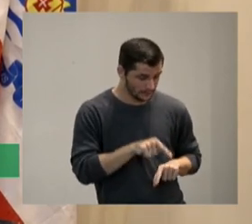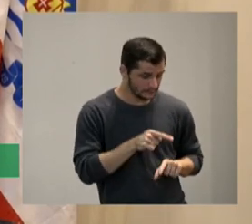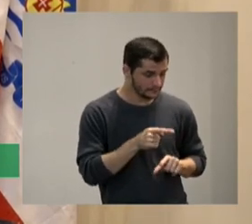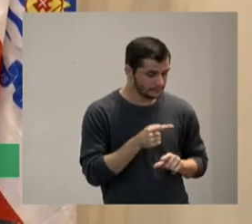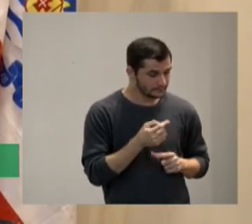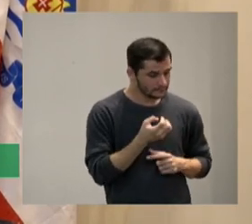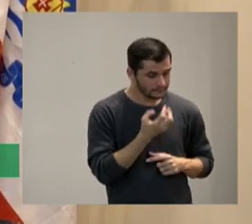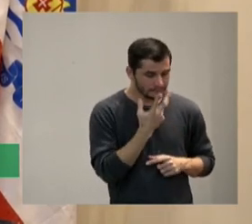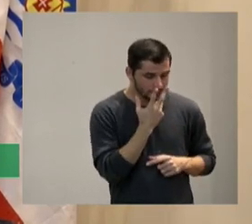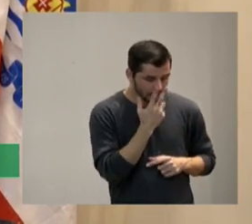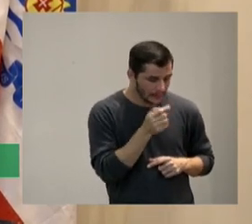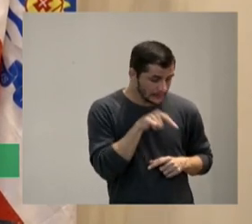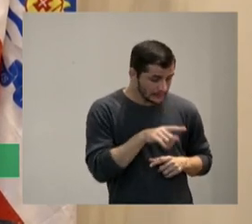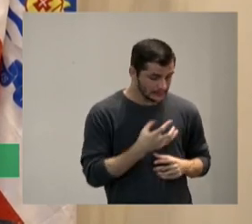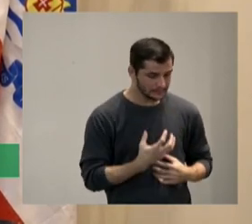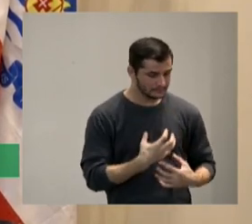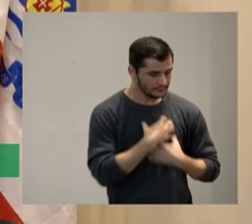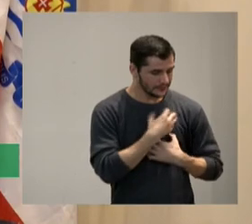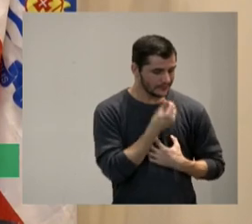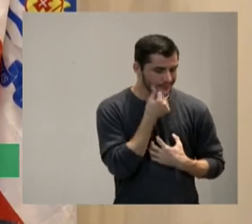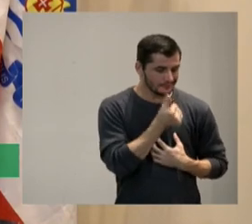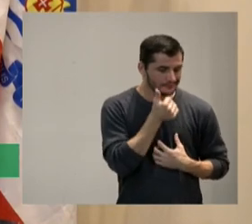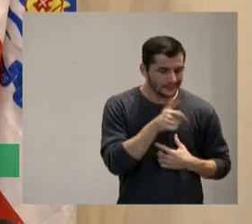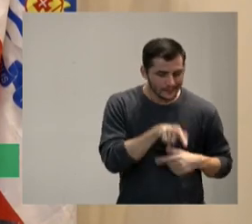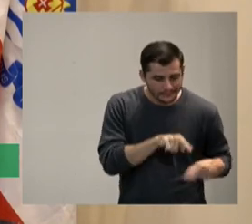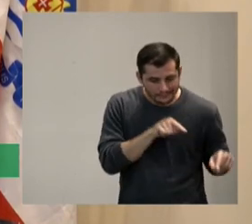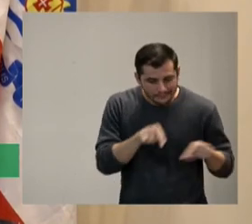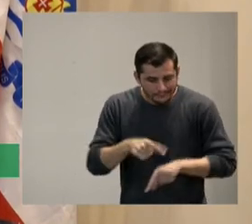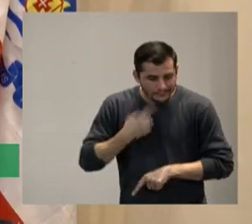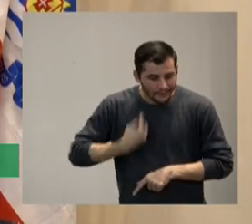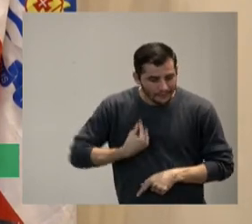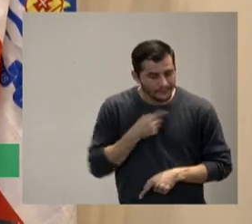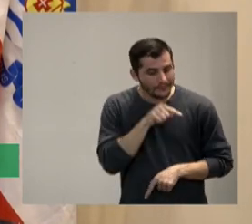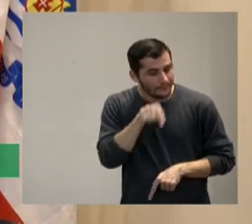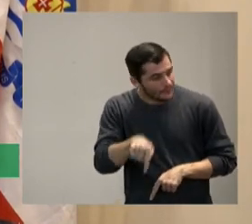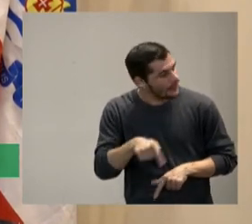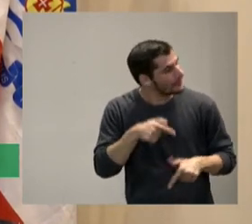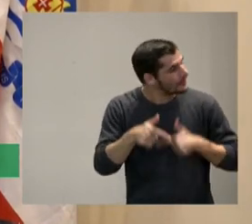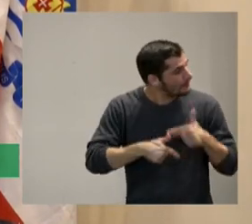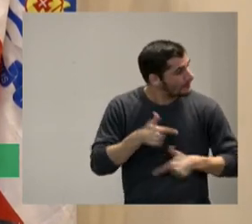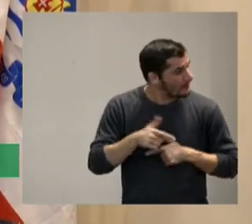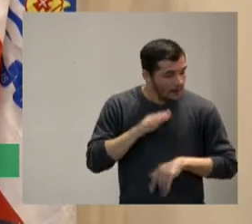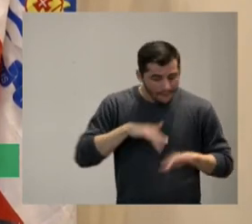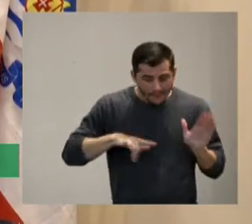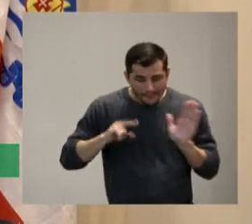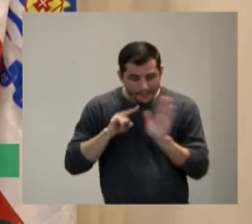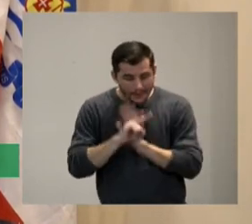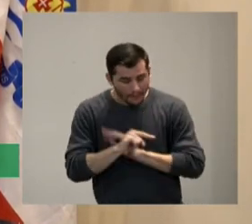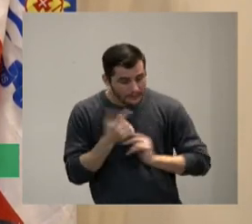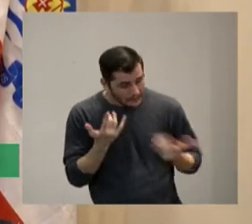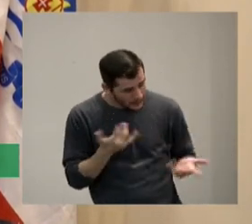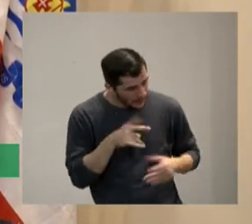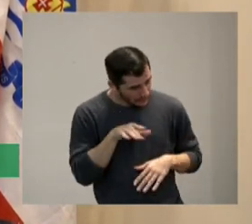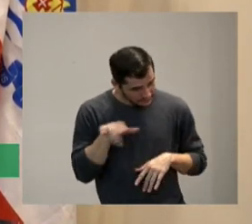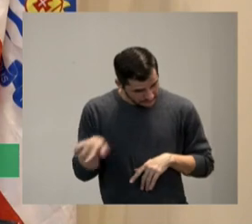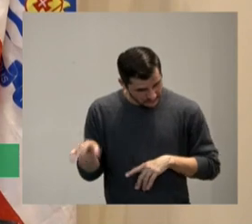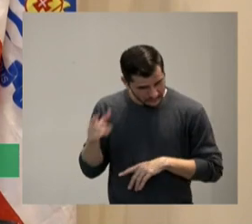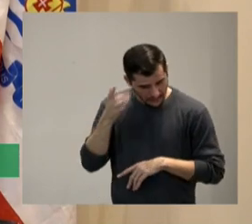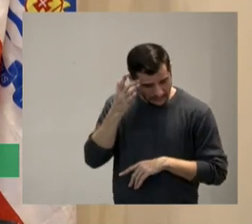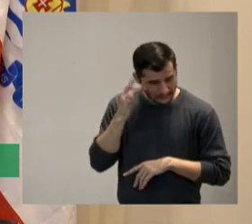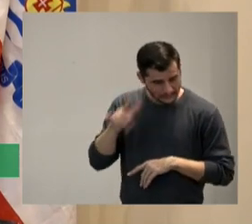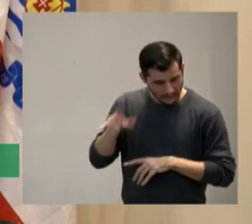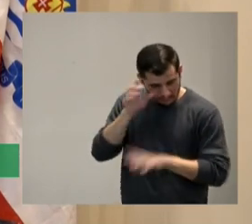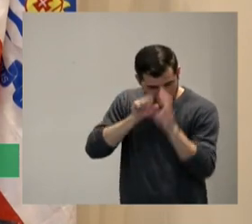as meninas que ela cuida estar ali às vezes eu até pergunto para ela provocando eu falo mas vocês não acham que ela aprenderia mais se fosse num lugar